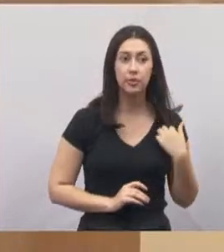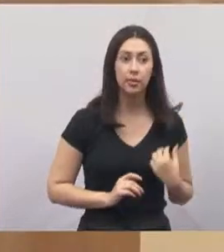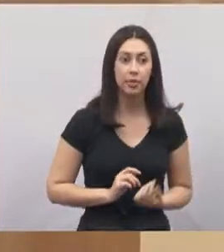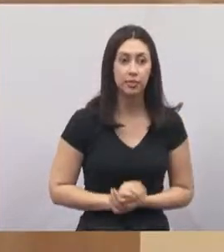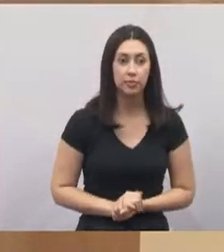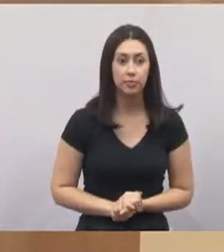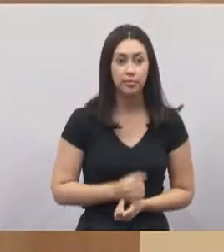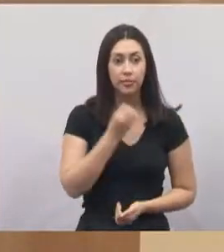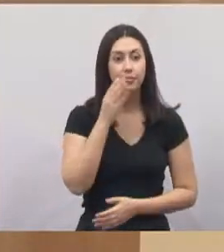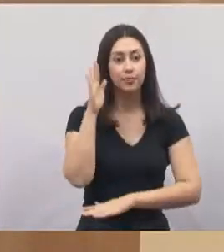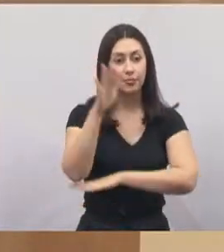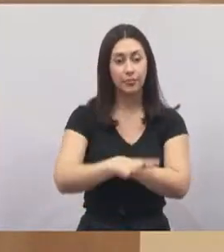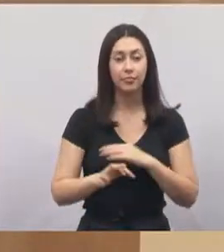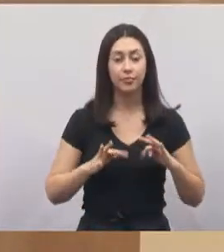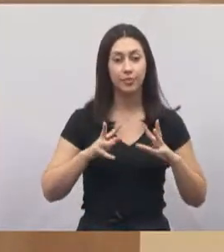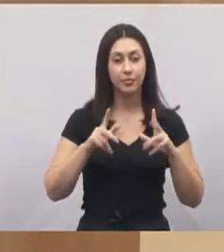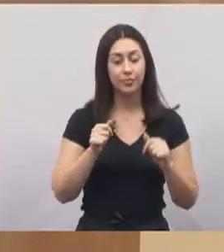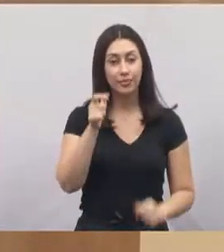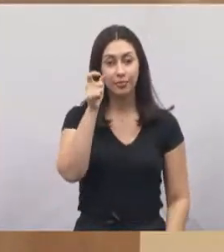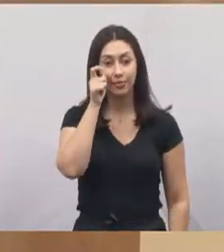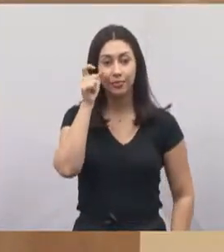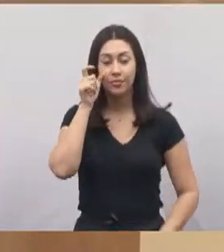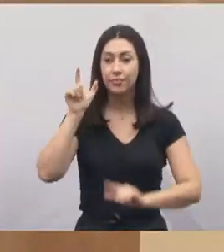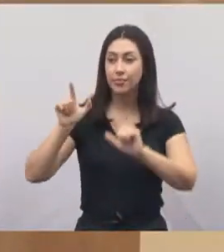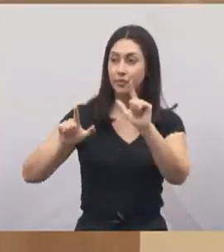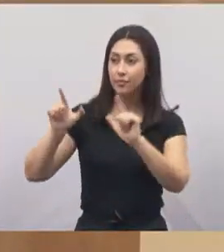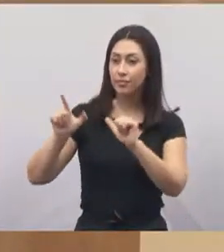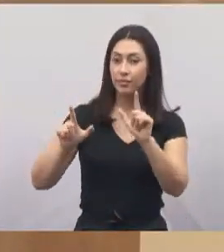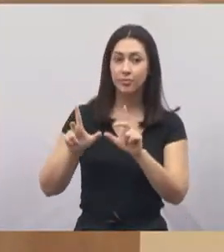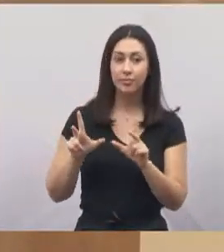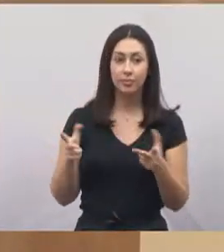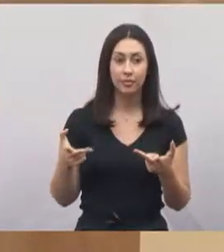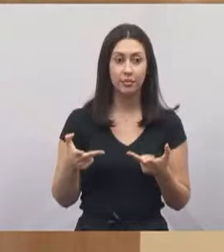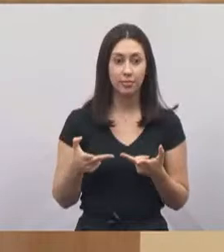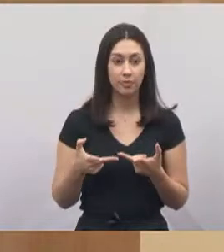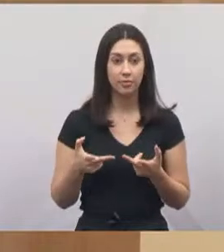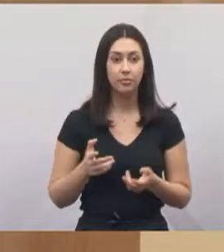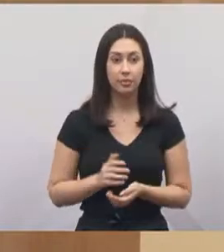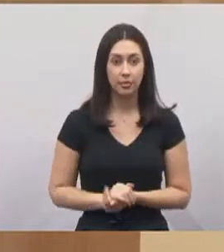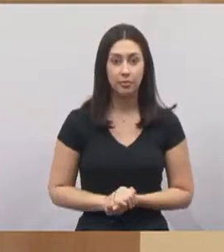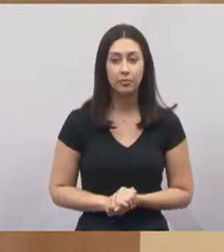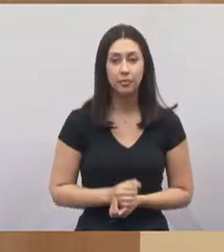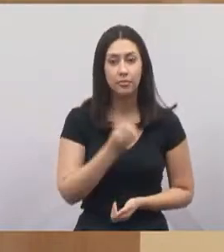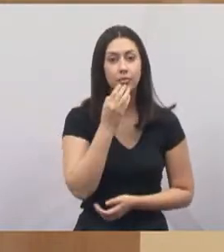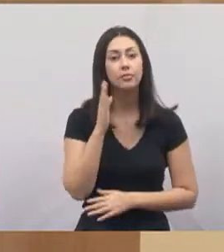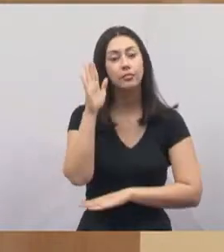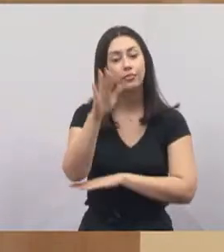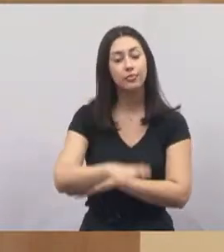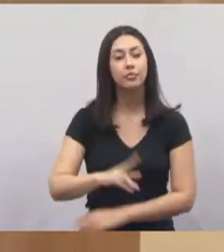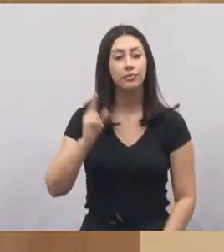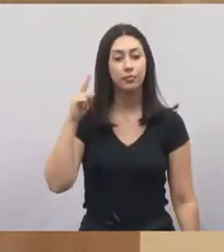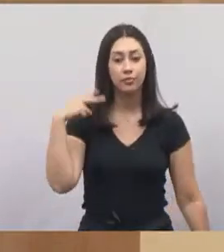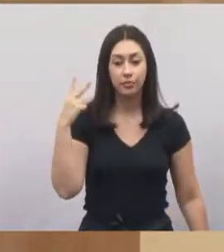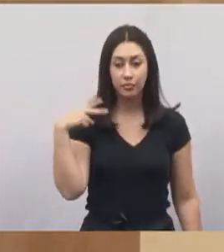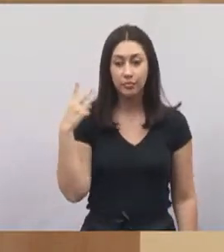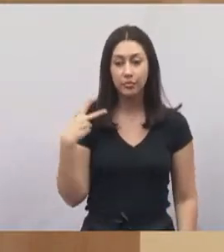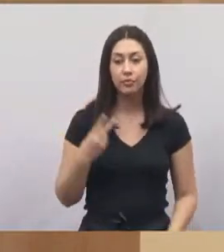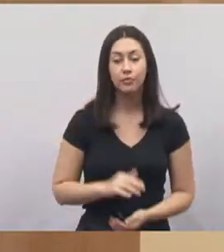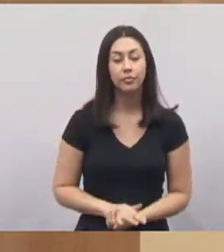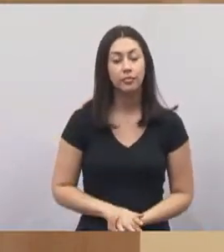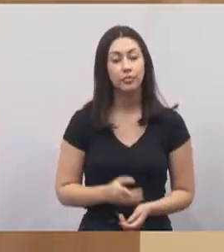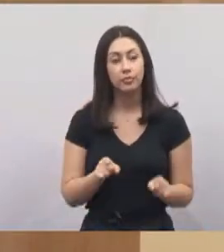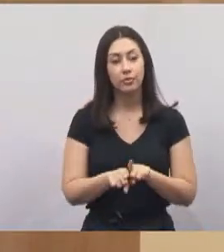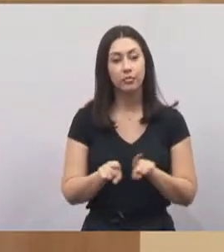Boa tarde a todos que nos assistem pela TV Câmara, boa tarde nobres vereadores, Dário,